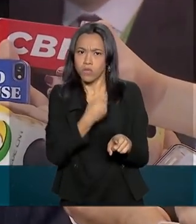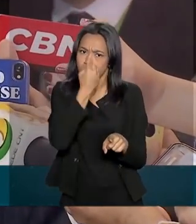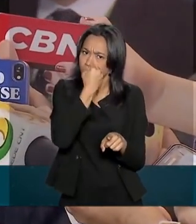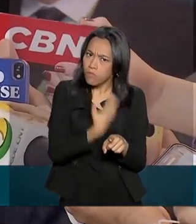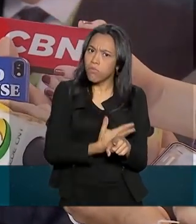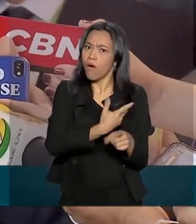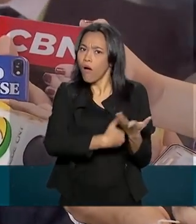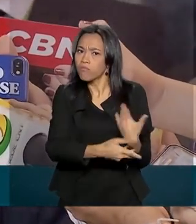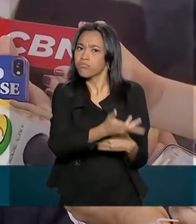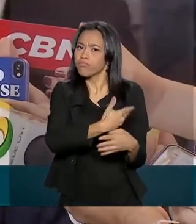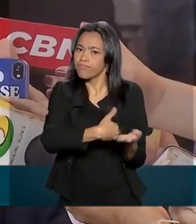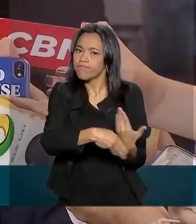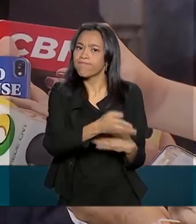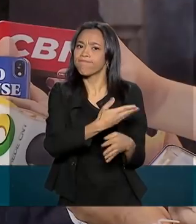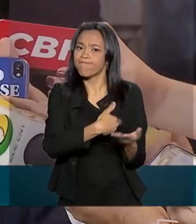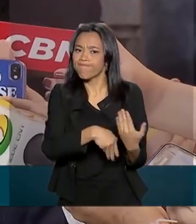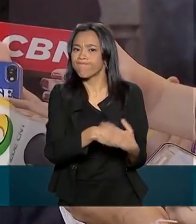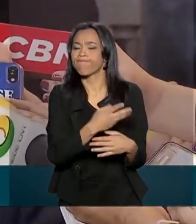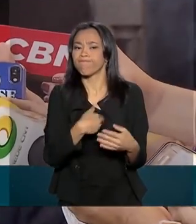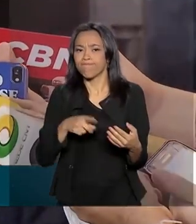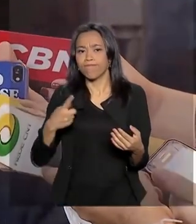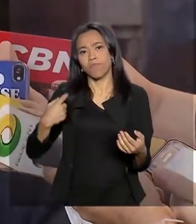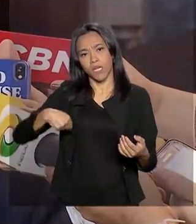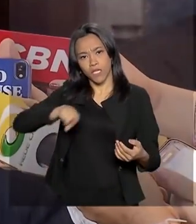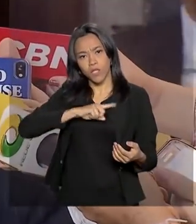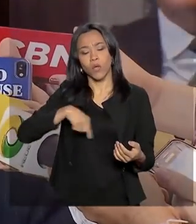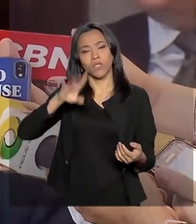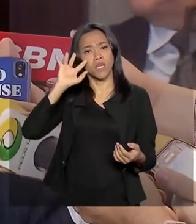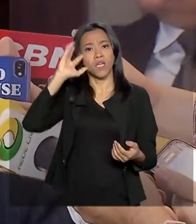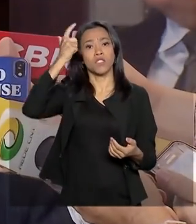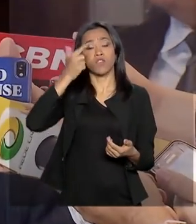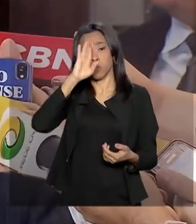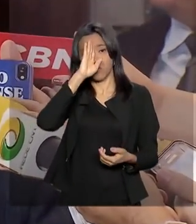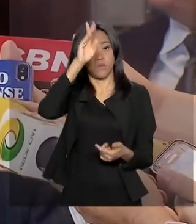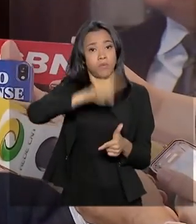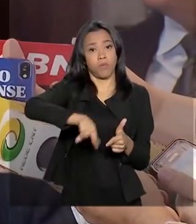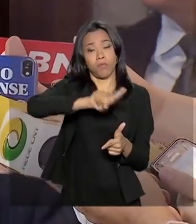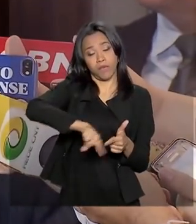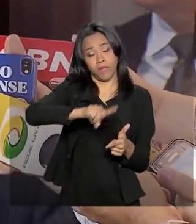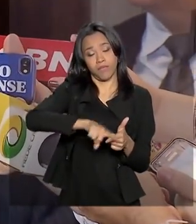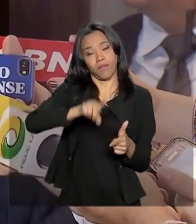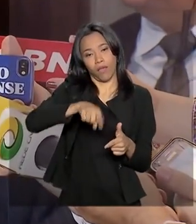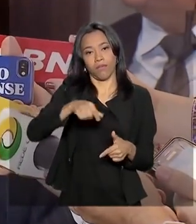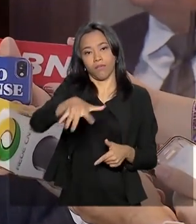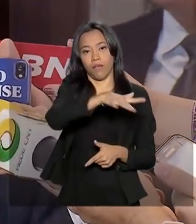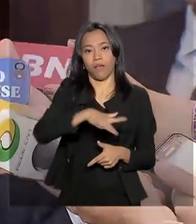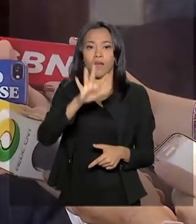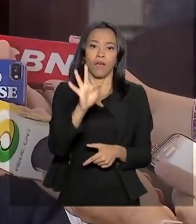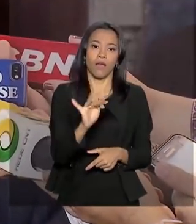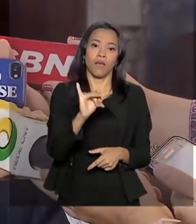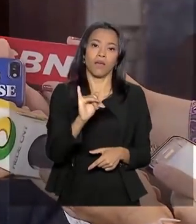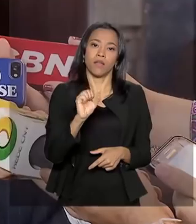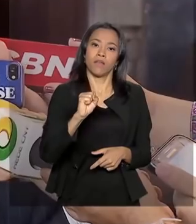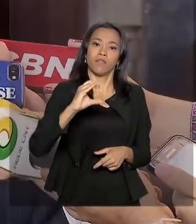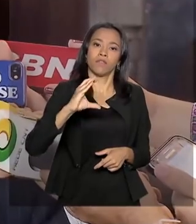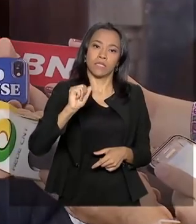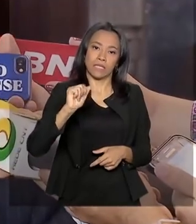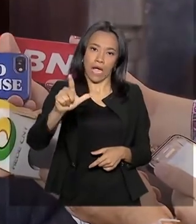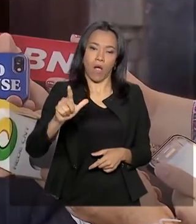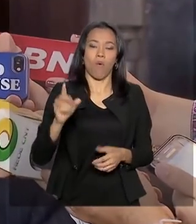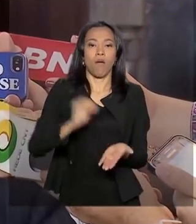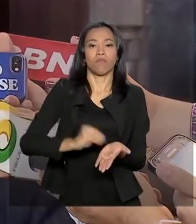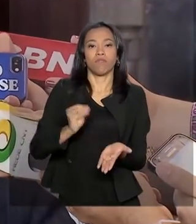bastante favorável para nós atacarmos o principal problema hoje fiscal, que é exatamente o problema do